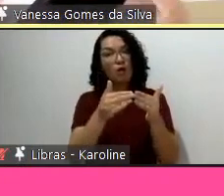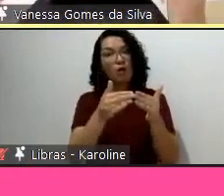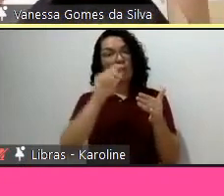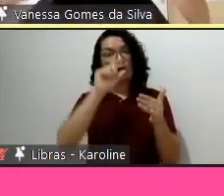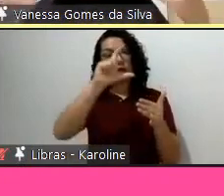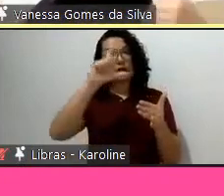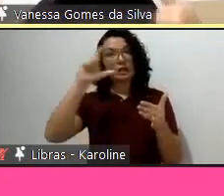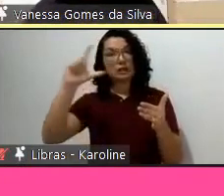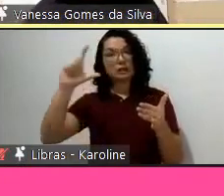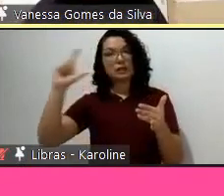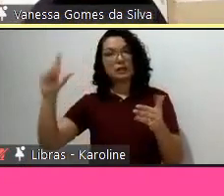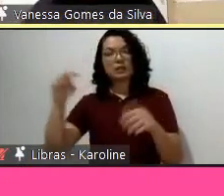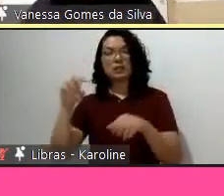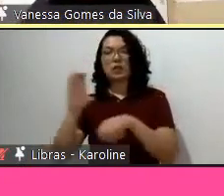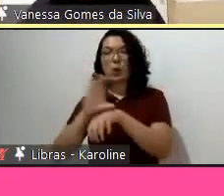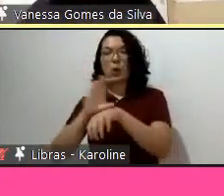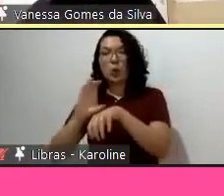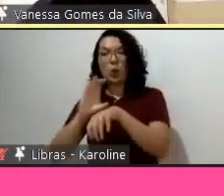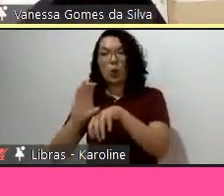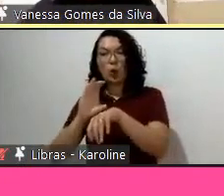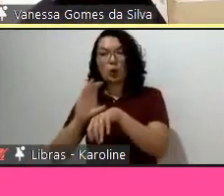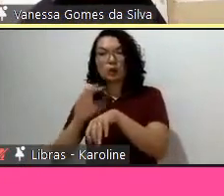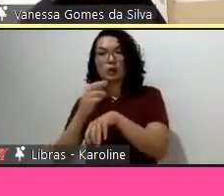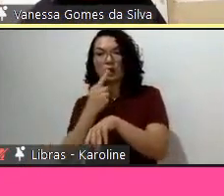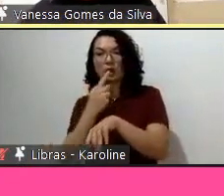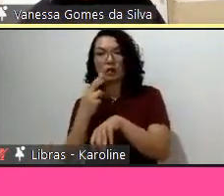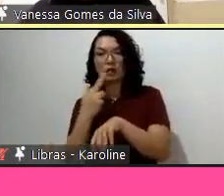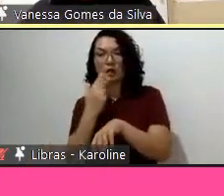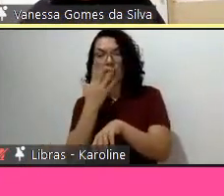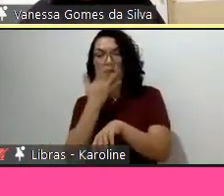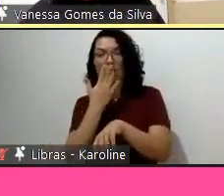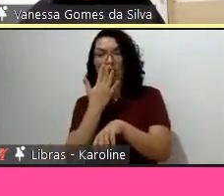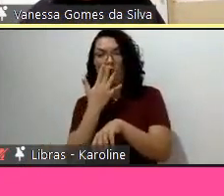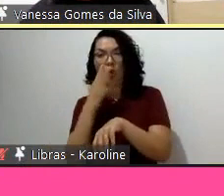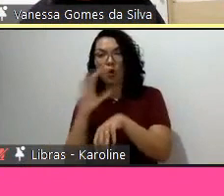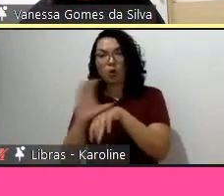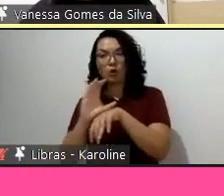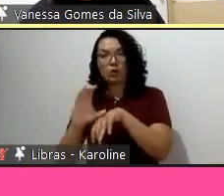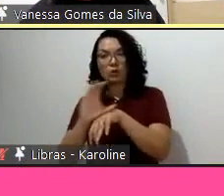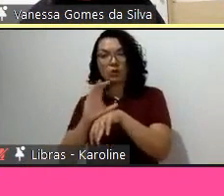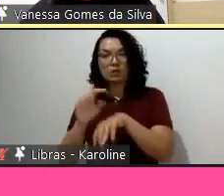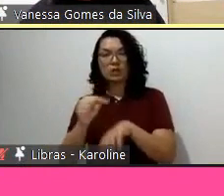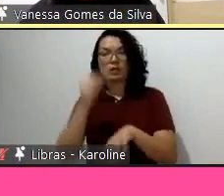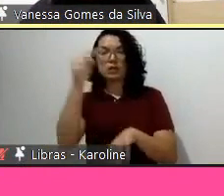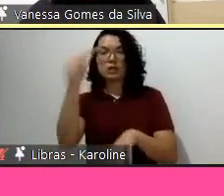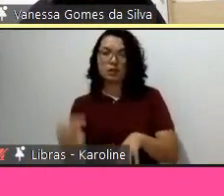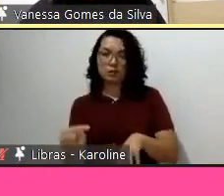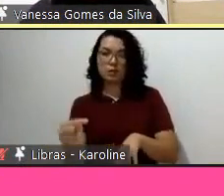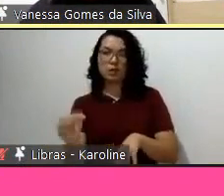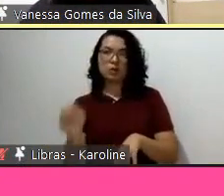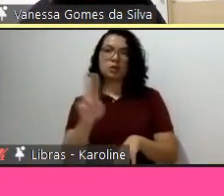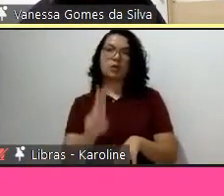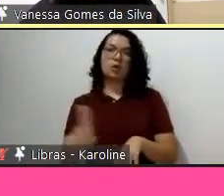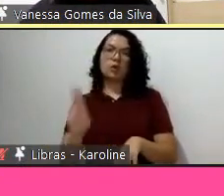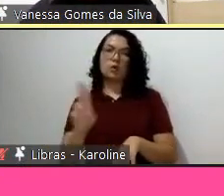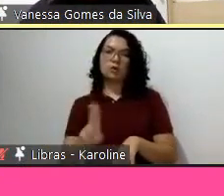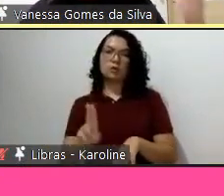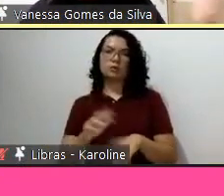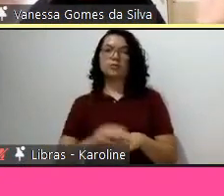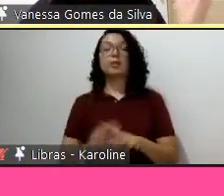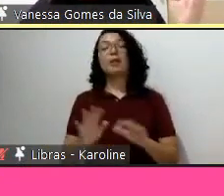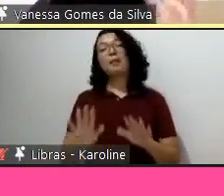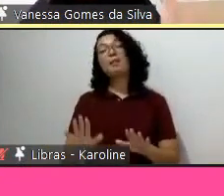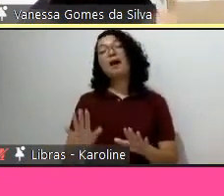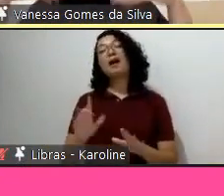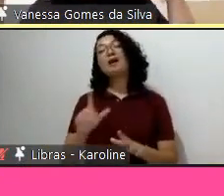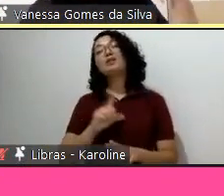e o restante eu posso me apoiar em bases de dados de inventário e ciclo de vida. O problema é que o Brasil não